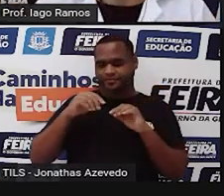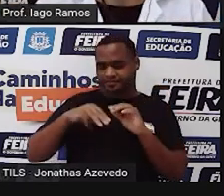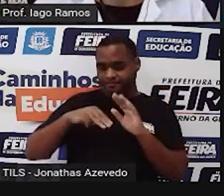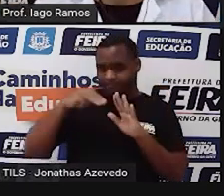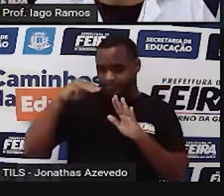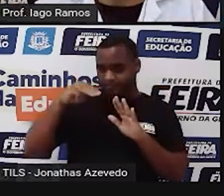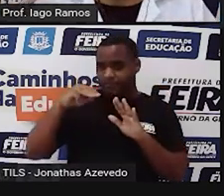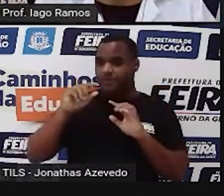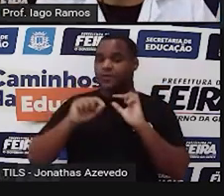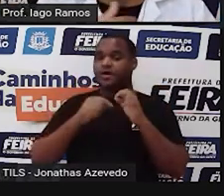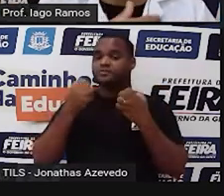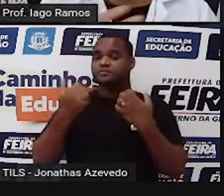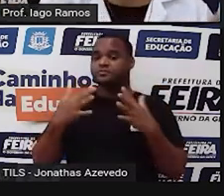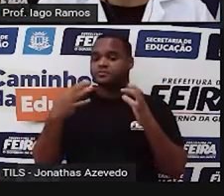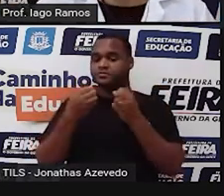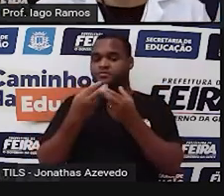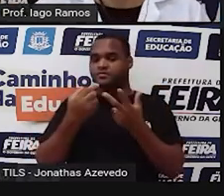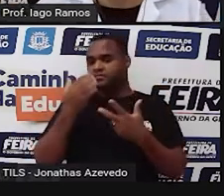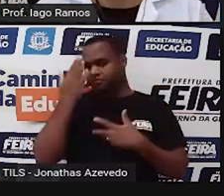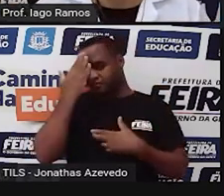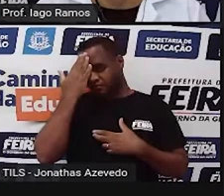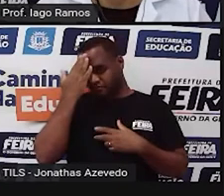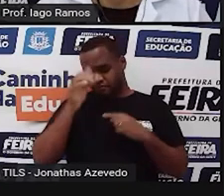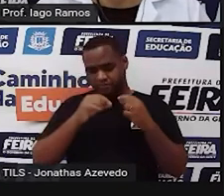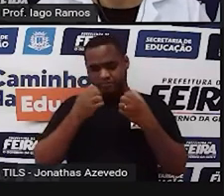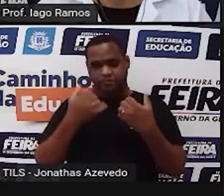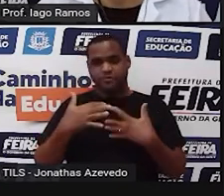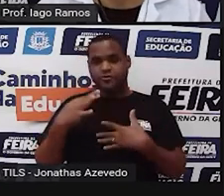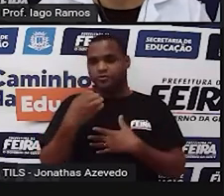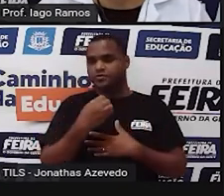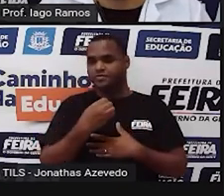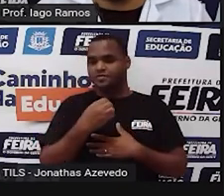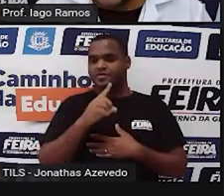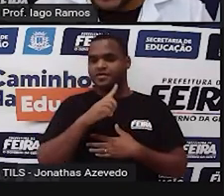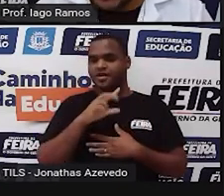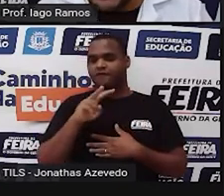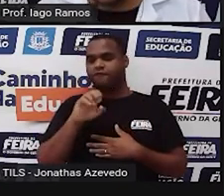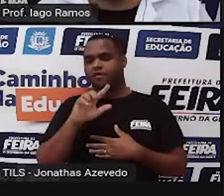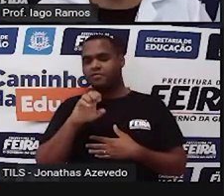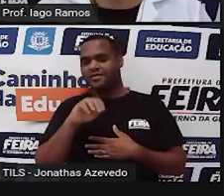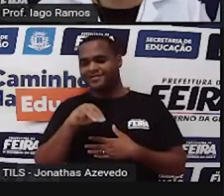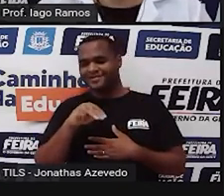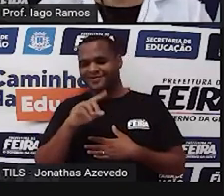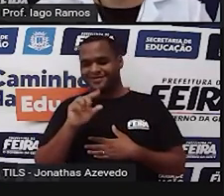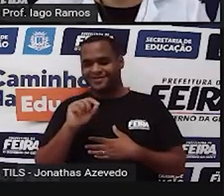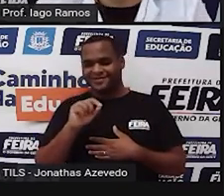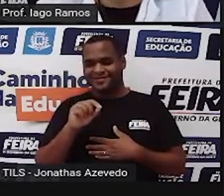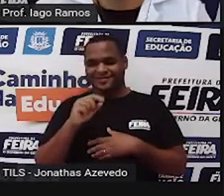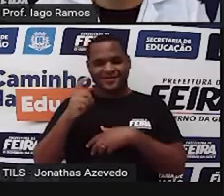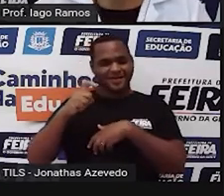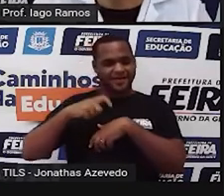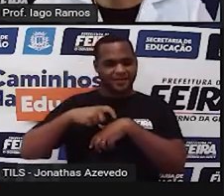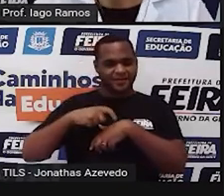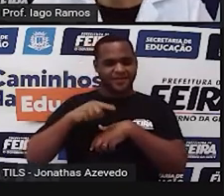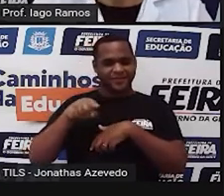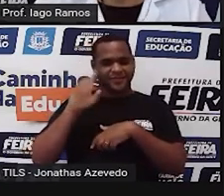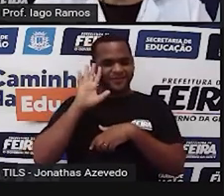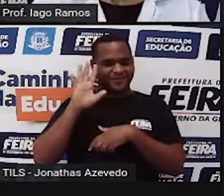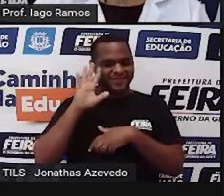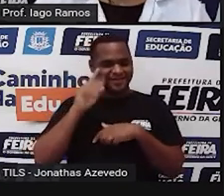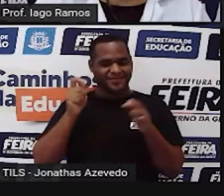né? Do quanto você tá sabendo sobre essa coisa de medidas de volume. Mas deixa eu te dar um tempinho pra pensar, né?